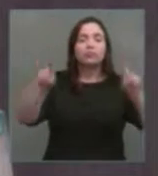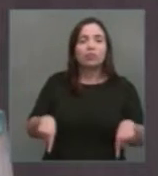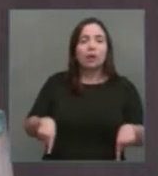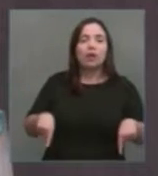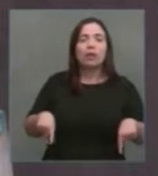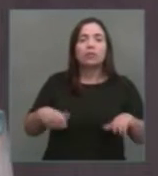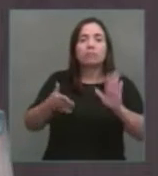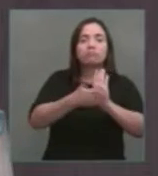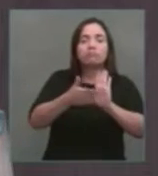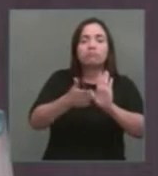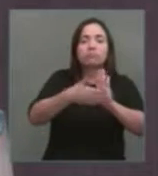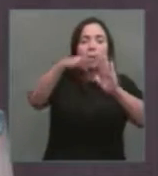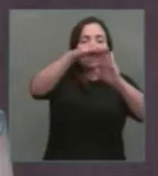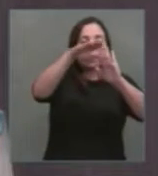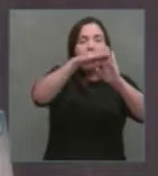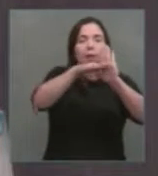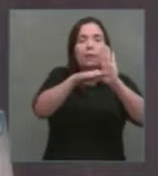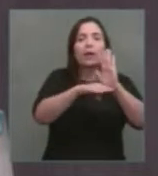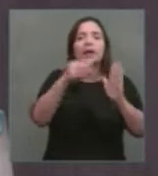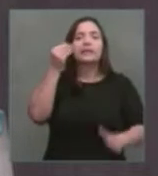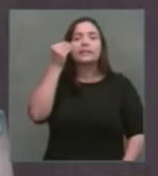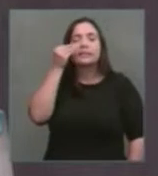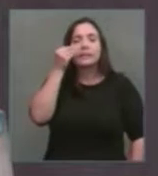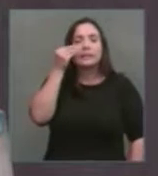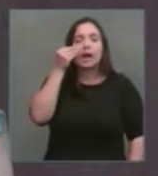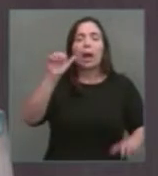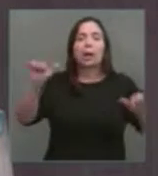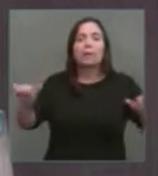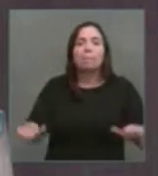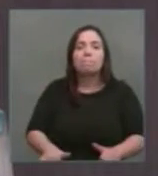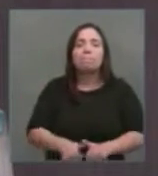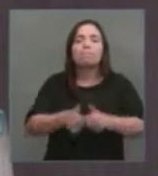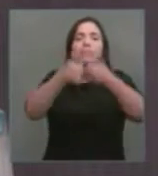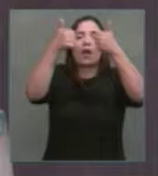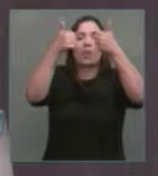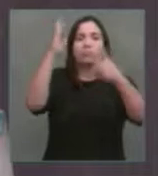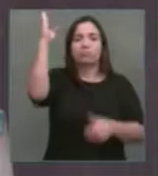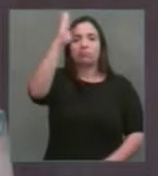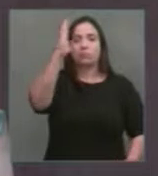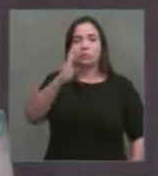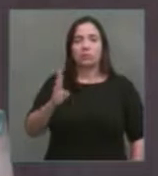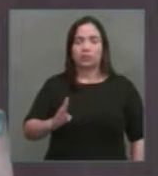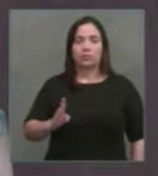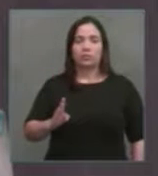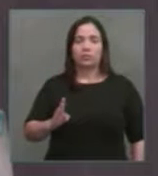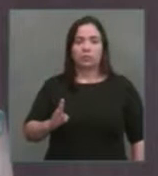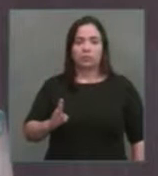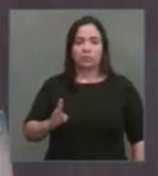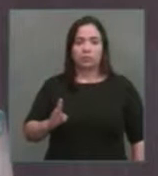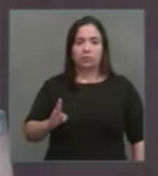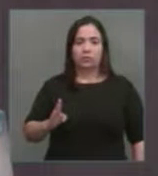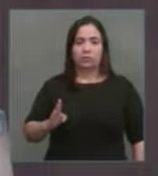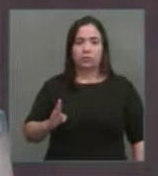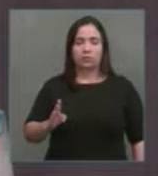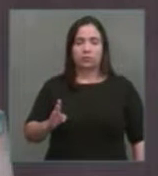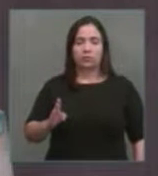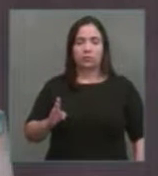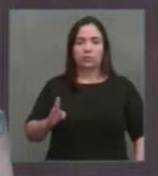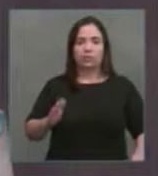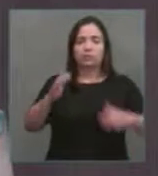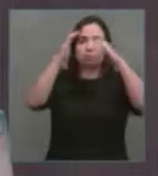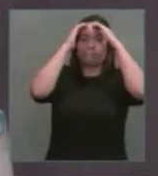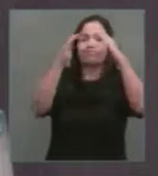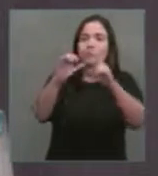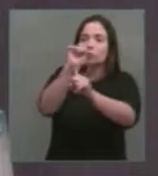país que possa, até agora, até este momento, unificar as maiorias sociais, a classe